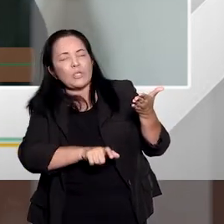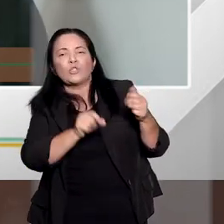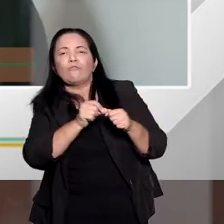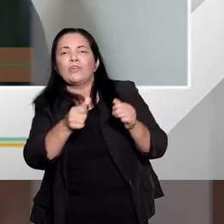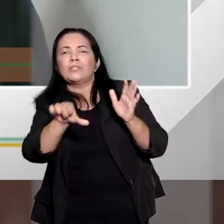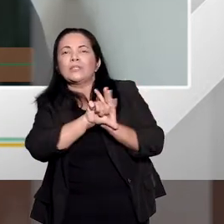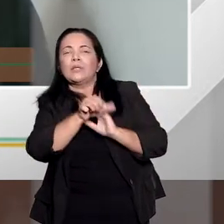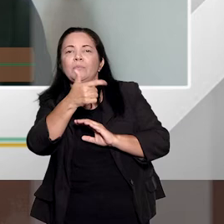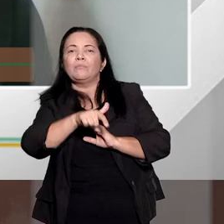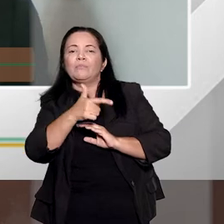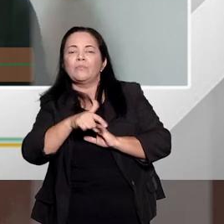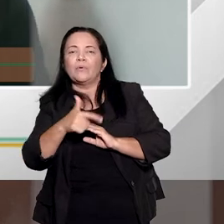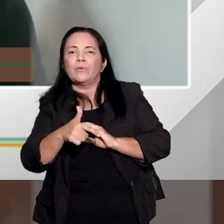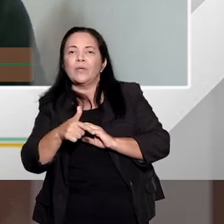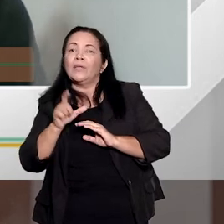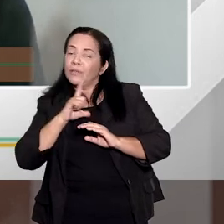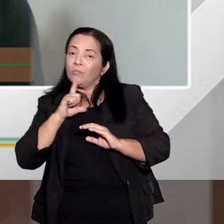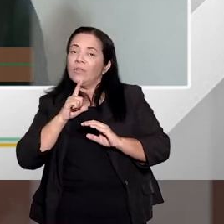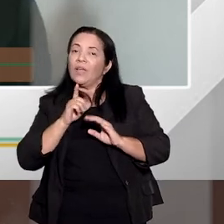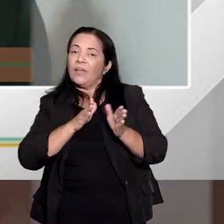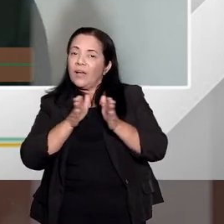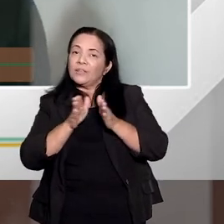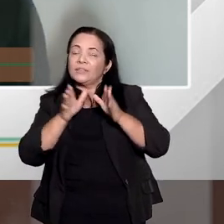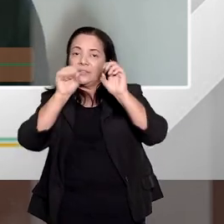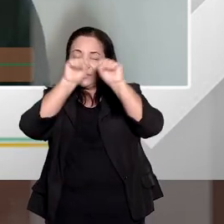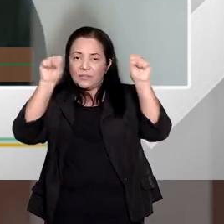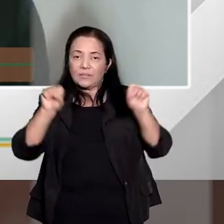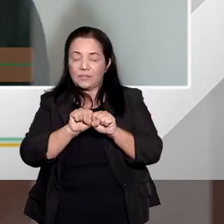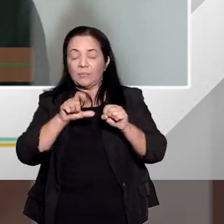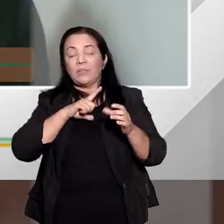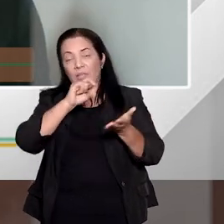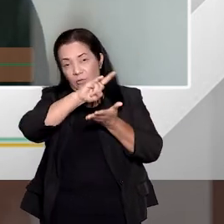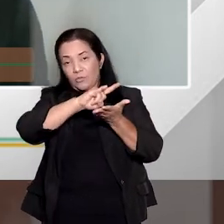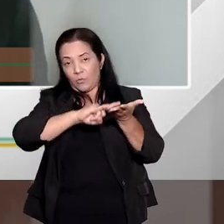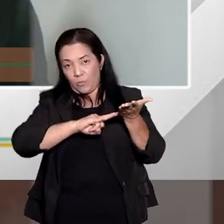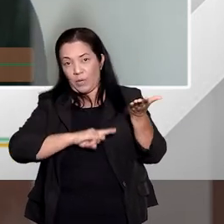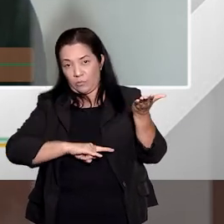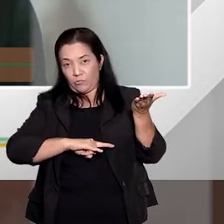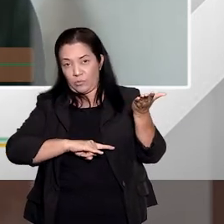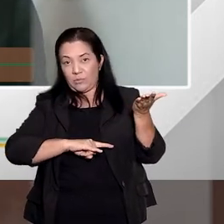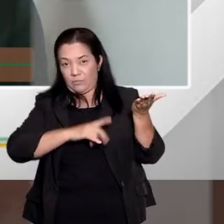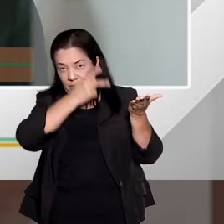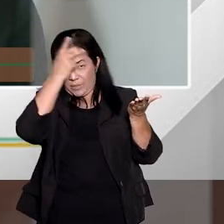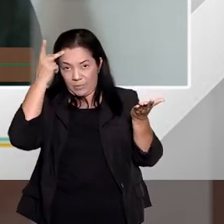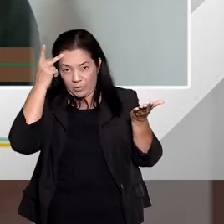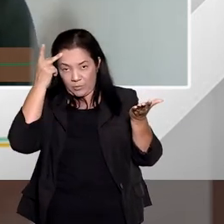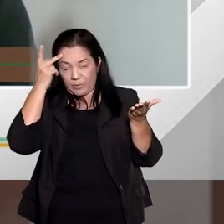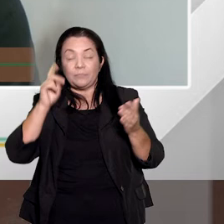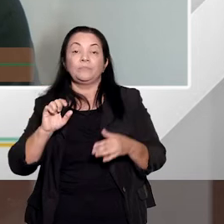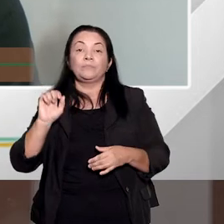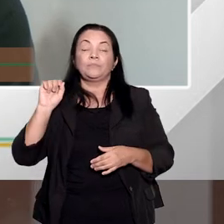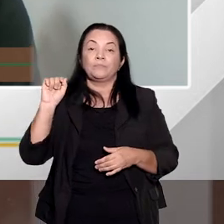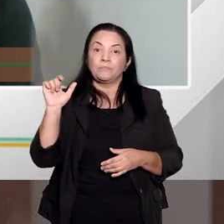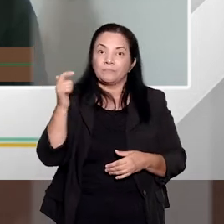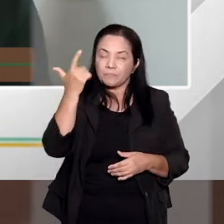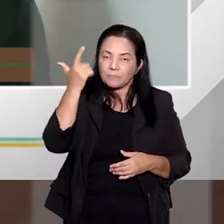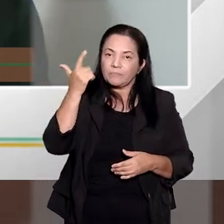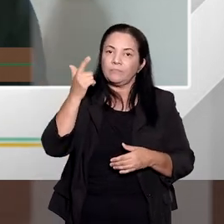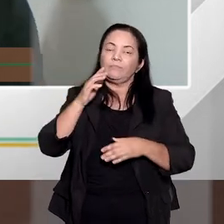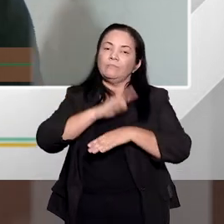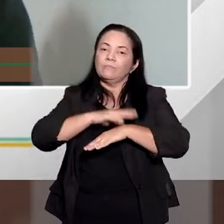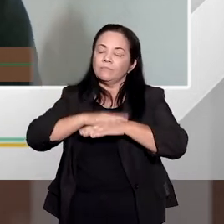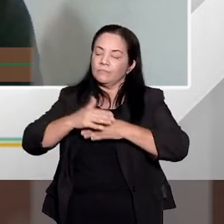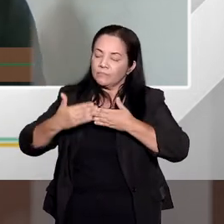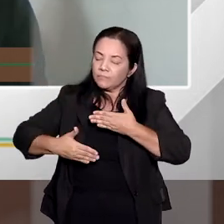a esses sistemas, já tem ali essa folha de antecedentes criminais, só que é claro, até a sentença e